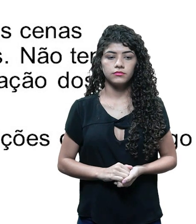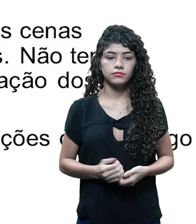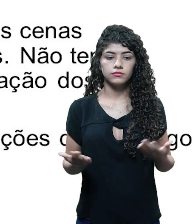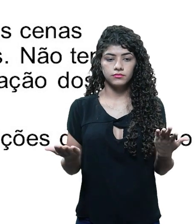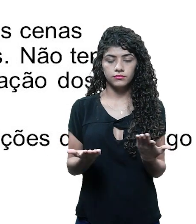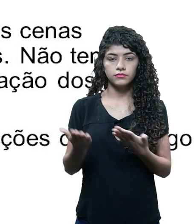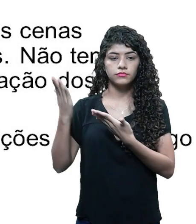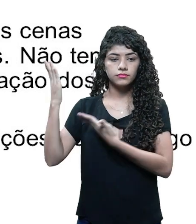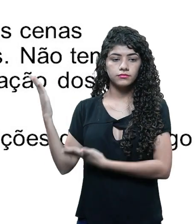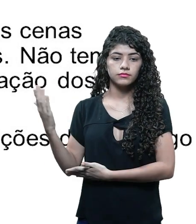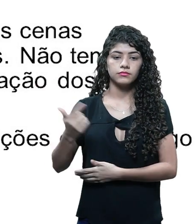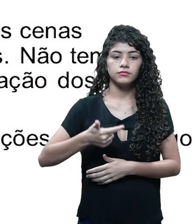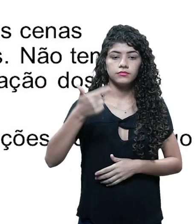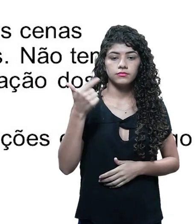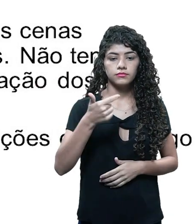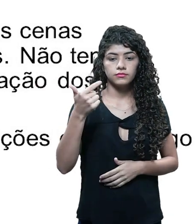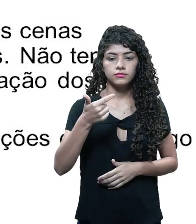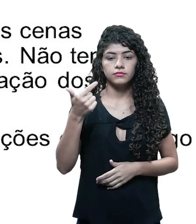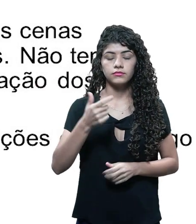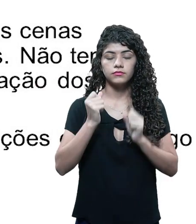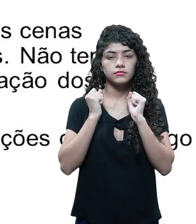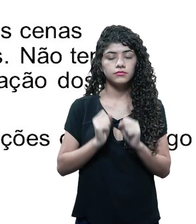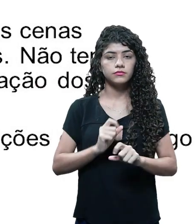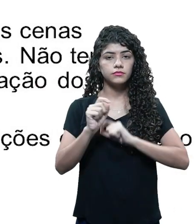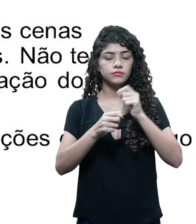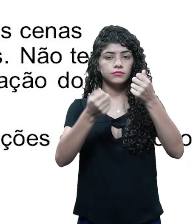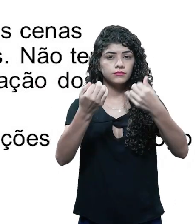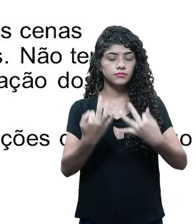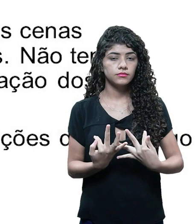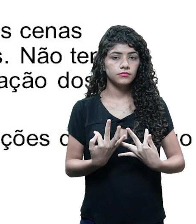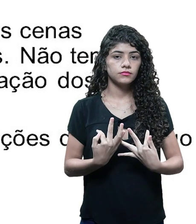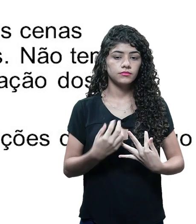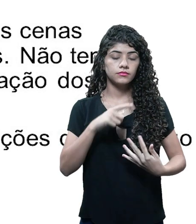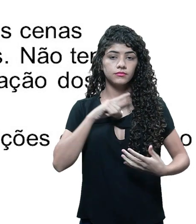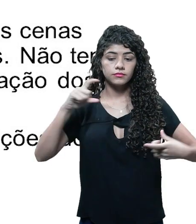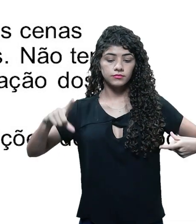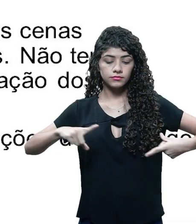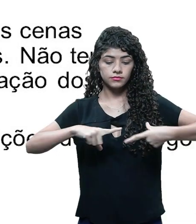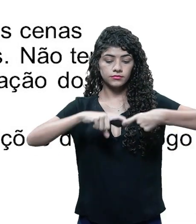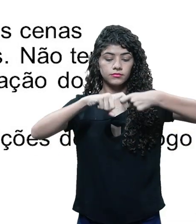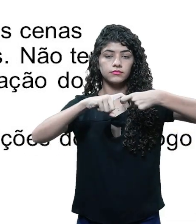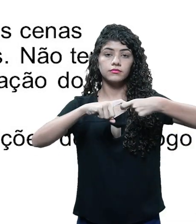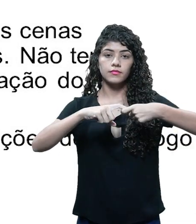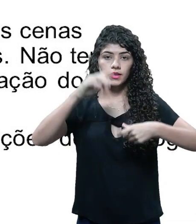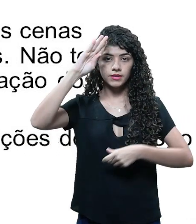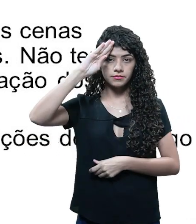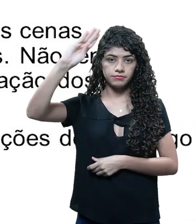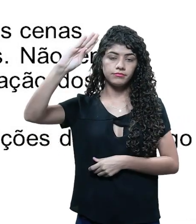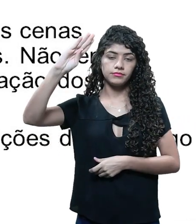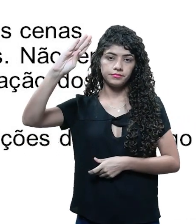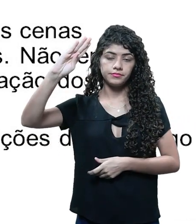Sobre cenas de transição ou de integração, podemos dizer o seguinte, elas servem para ligar as cenas